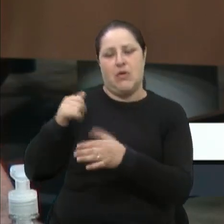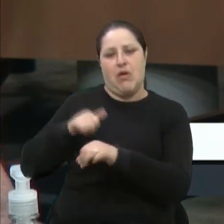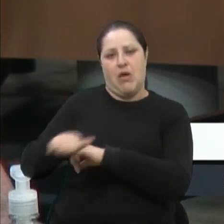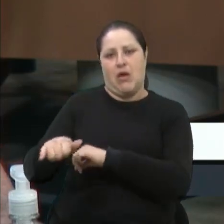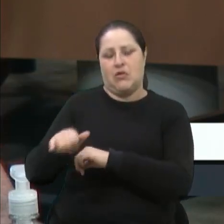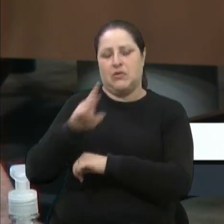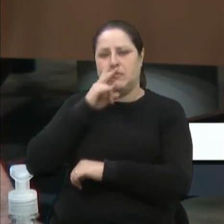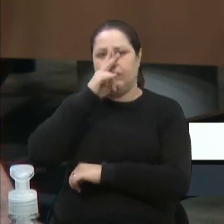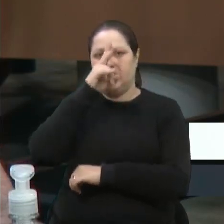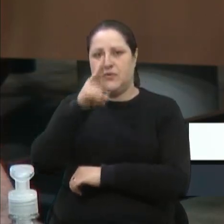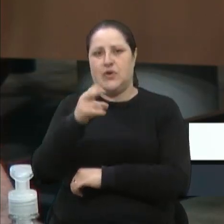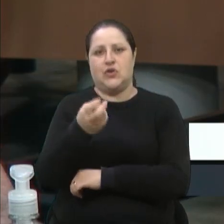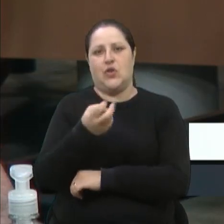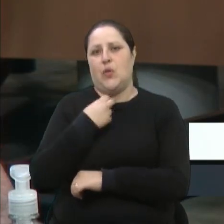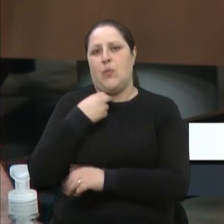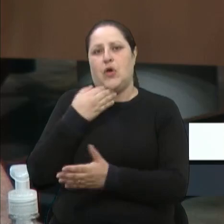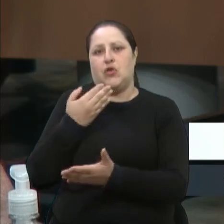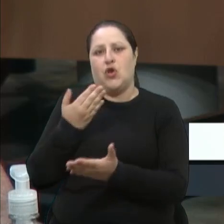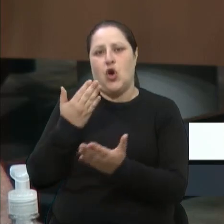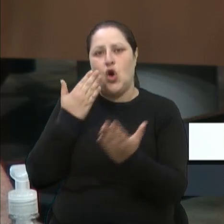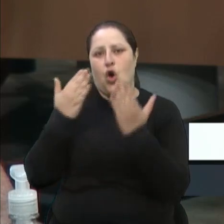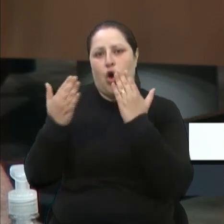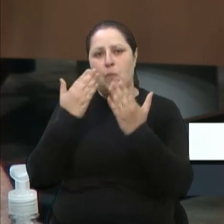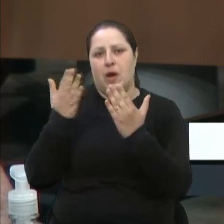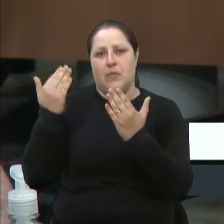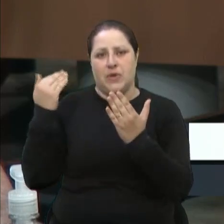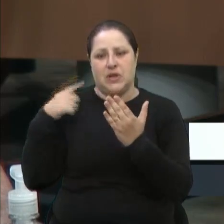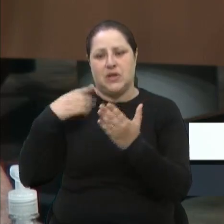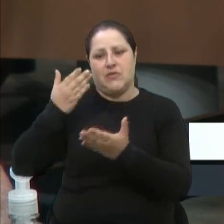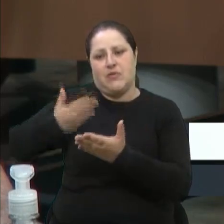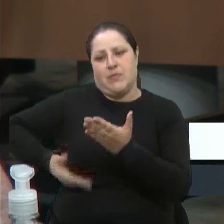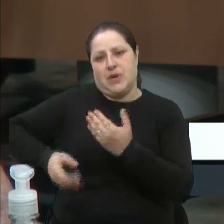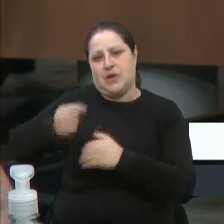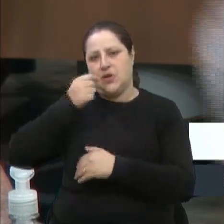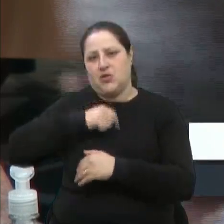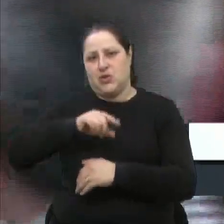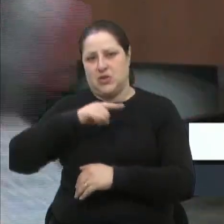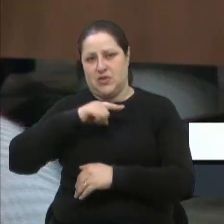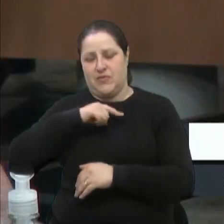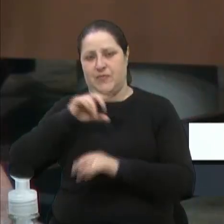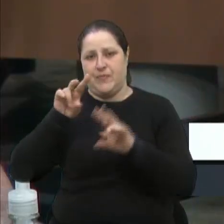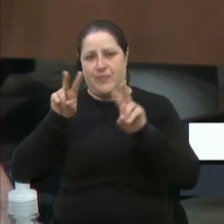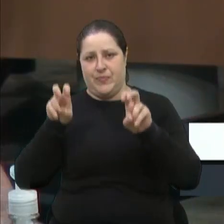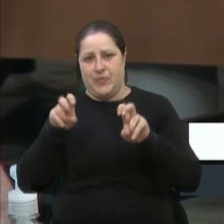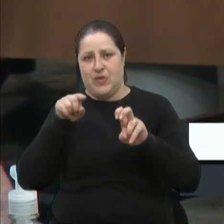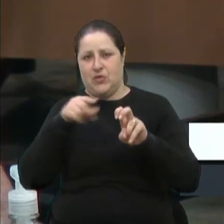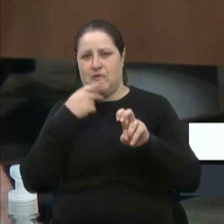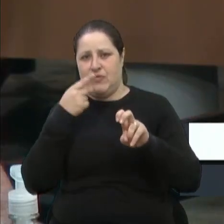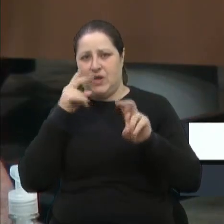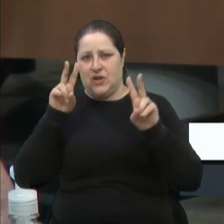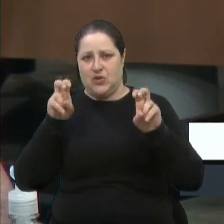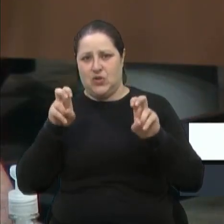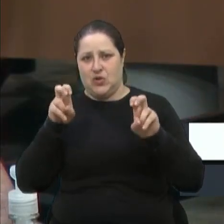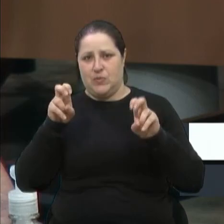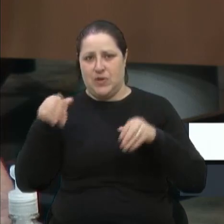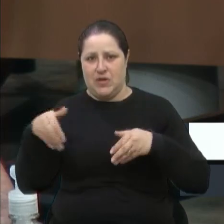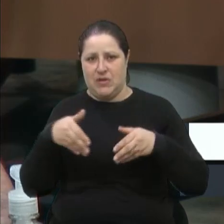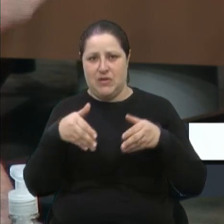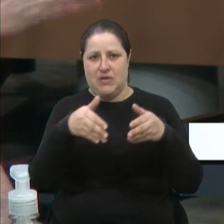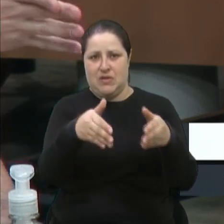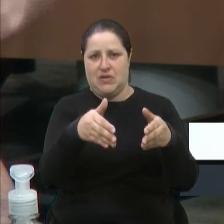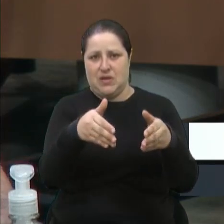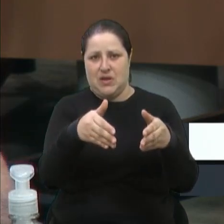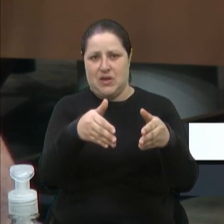como comparar a pírda que Caxias teve. Quando se fala estrada do imigrante, a senhora mostrou ali do jovem